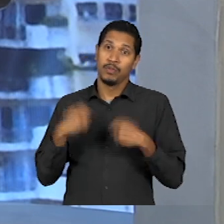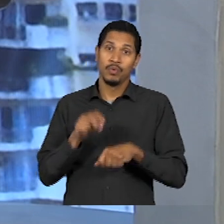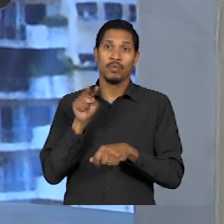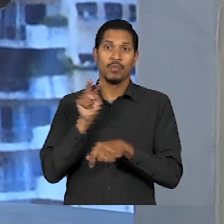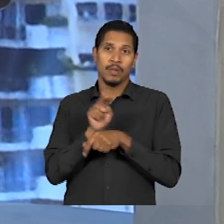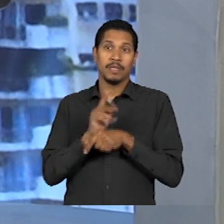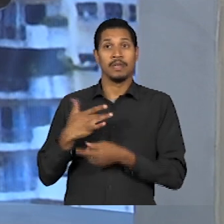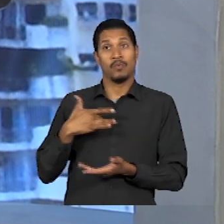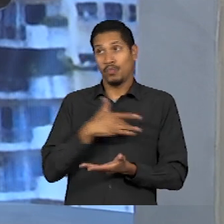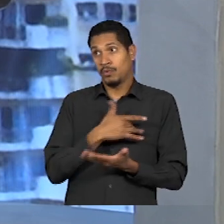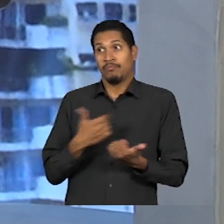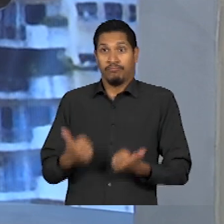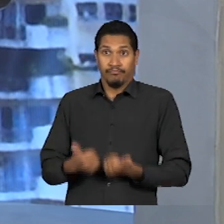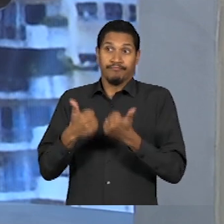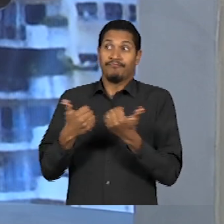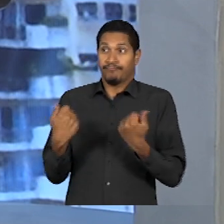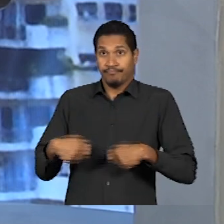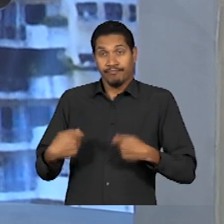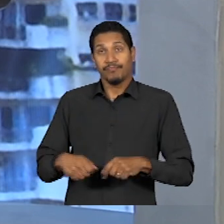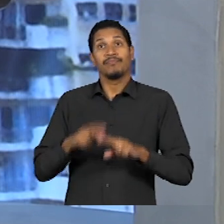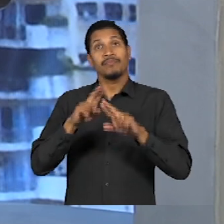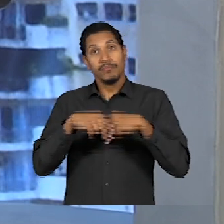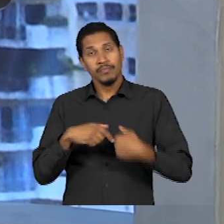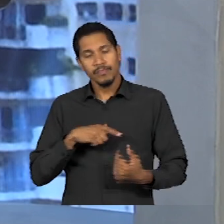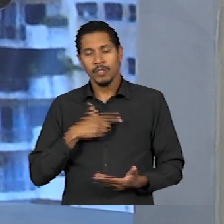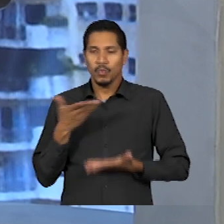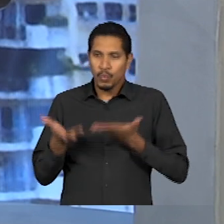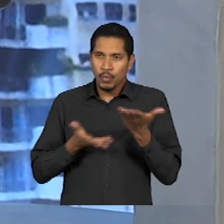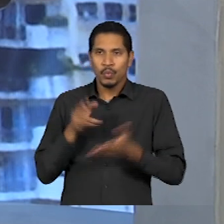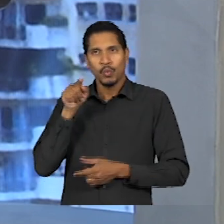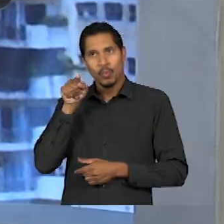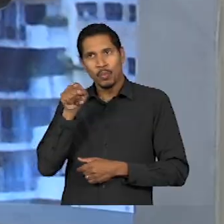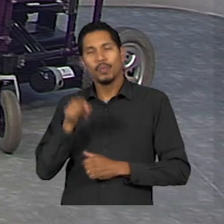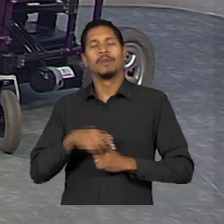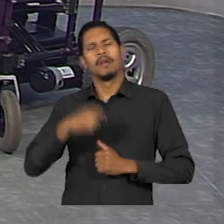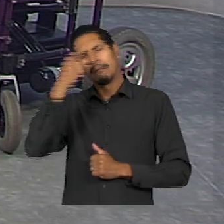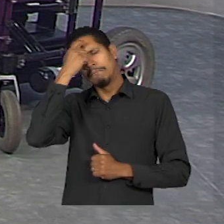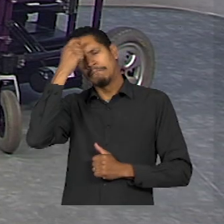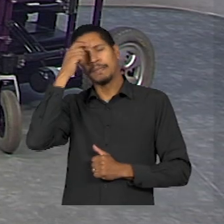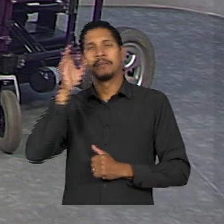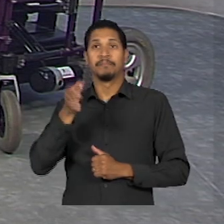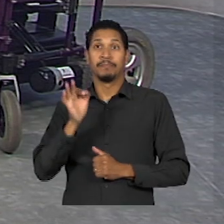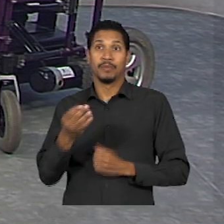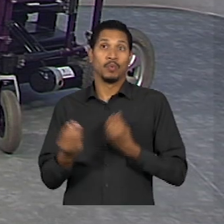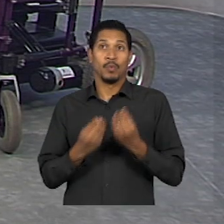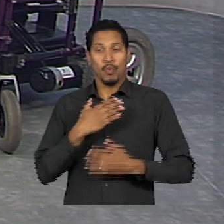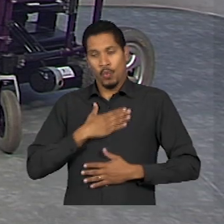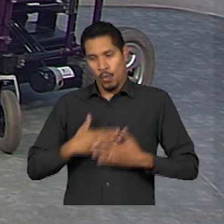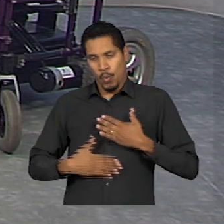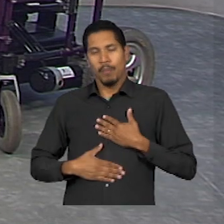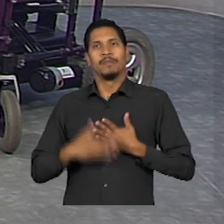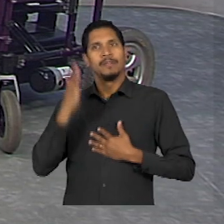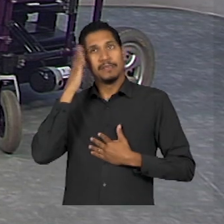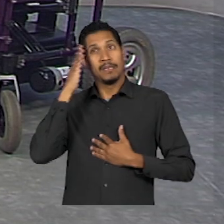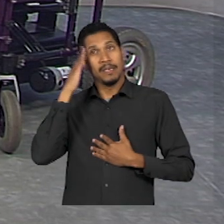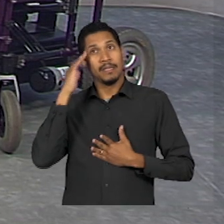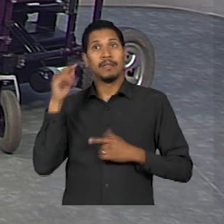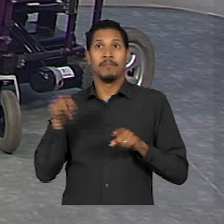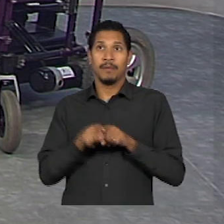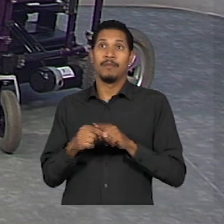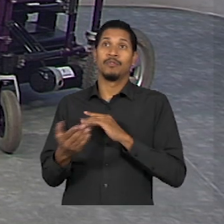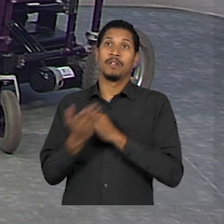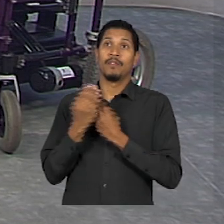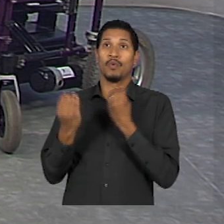saúde. Então eu sempre tomei muito cuidado com isso, e eu sempre fui muito consciente do meu corpo. Então isso ajudava muito as minhas internações.